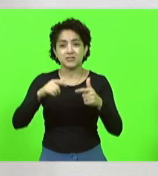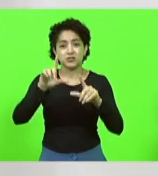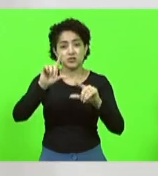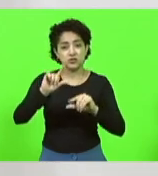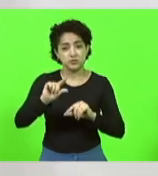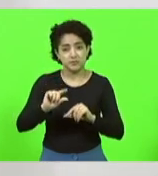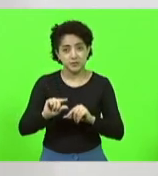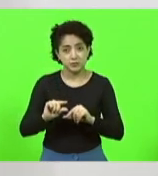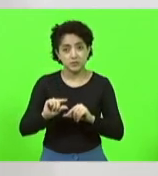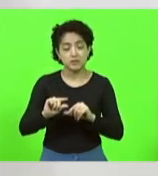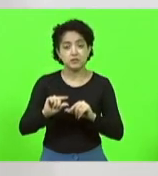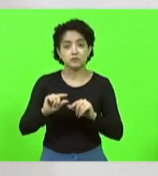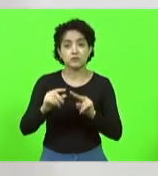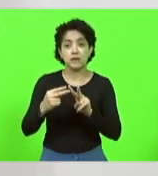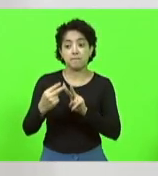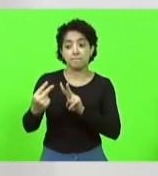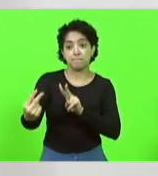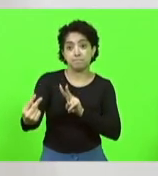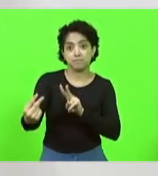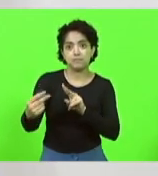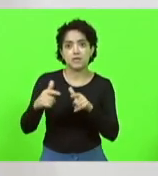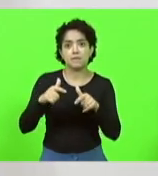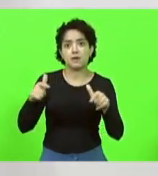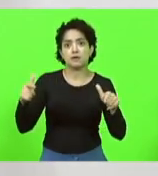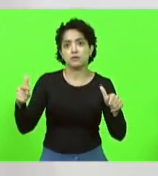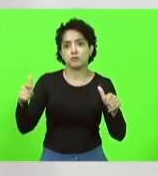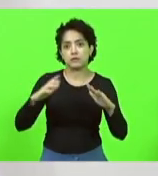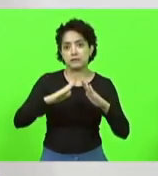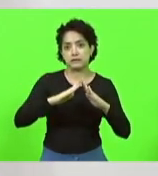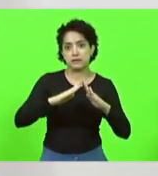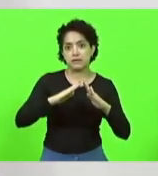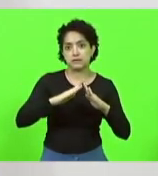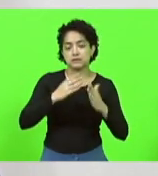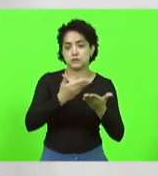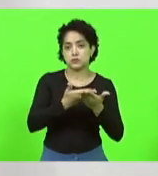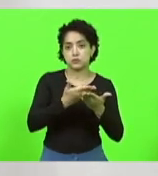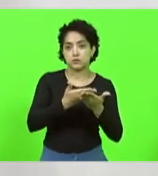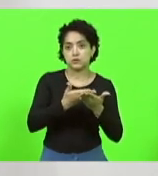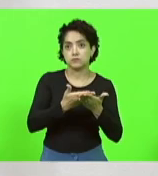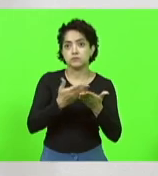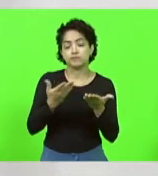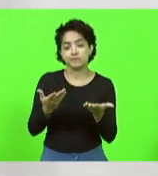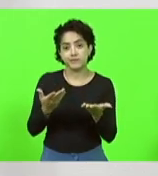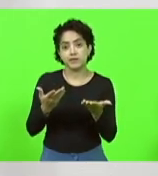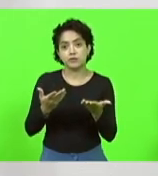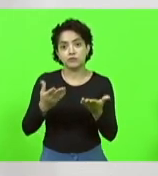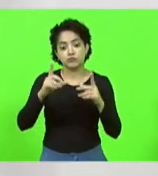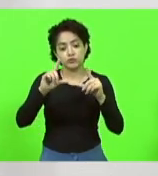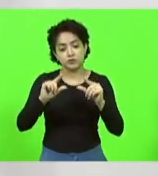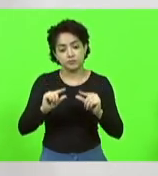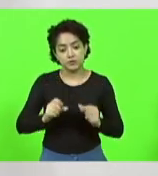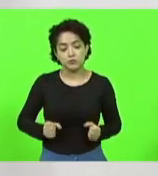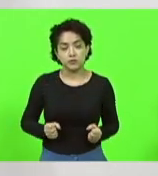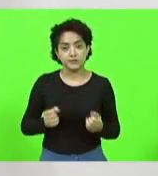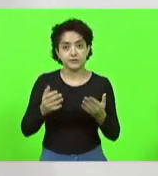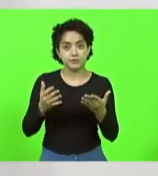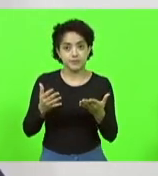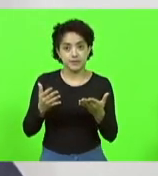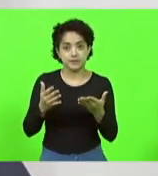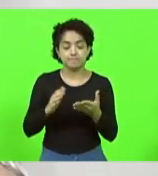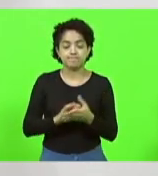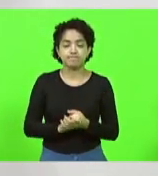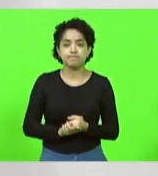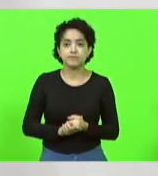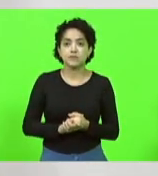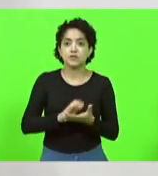remota, obviamente que diminuiu a despesa a não ser com o pessoal. Então,